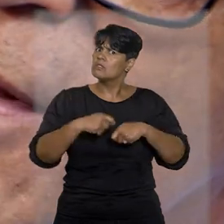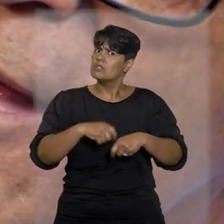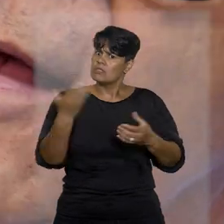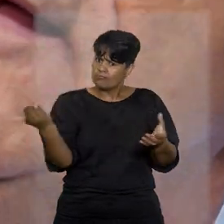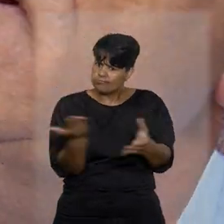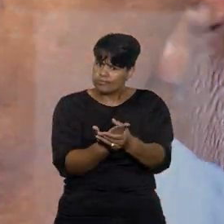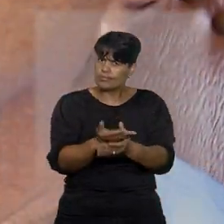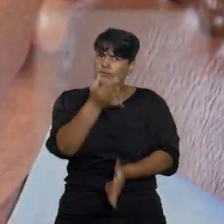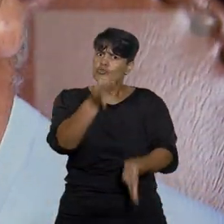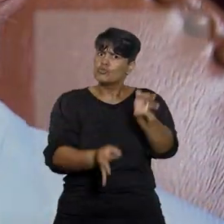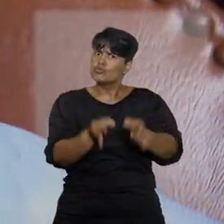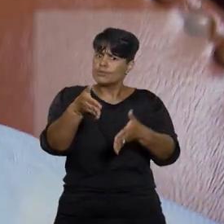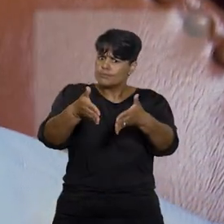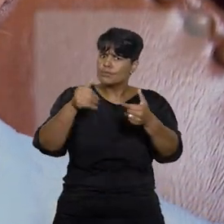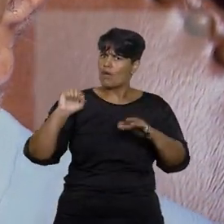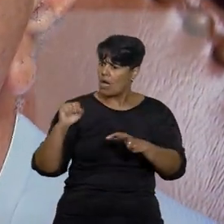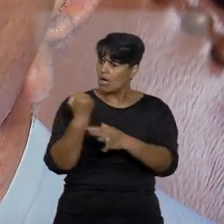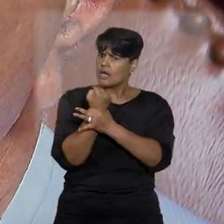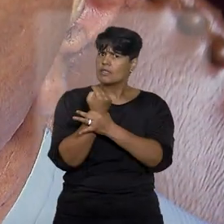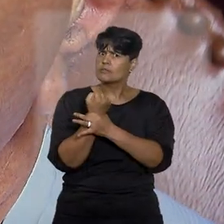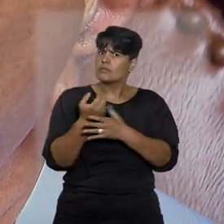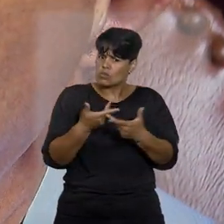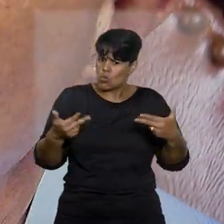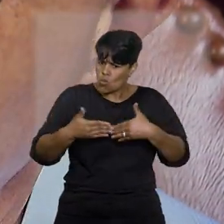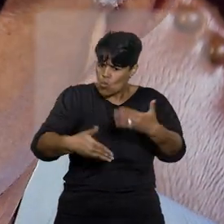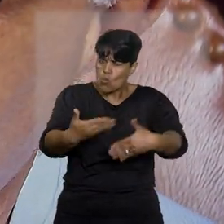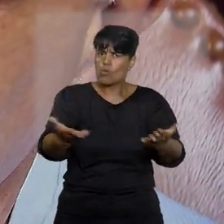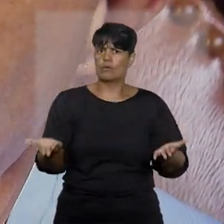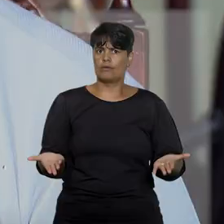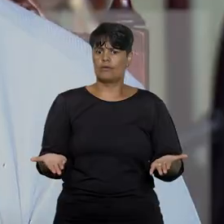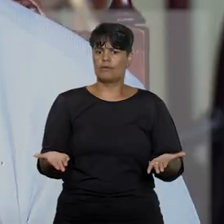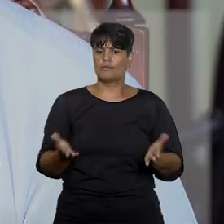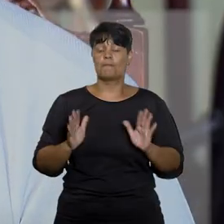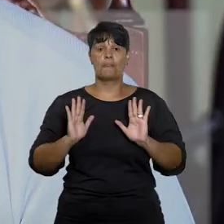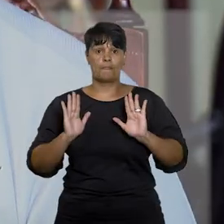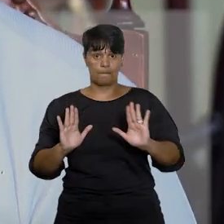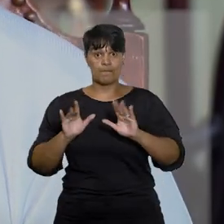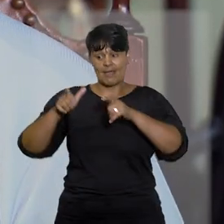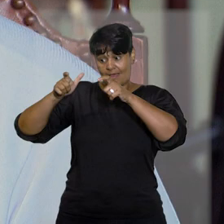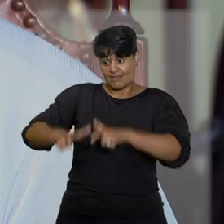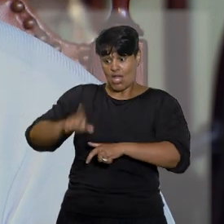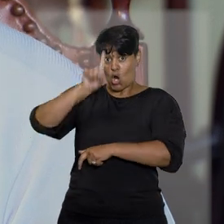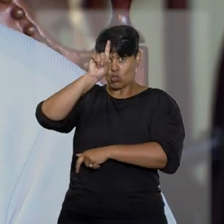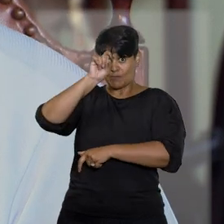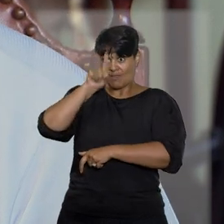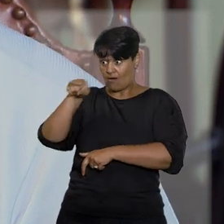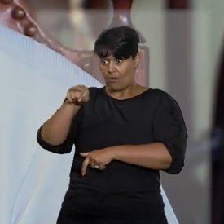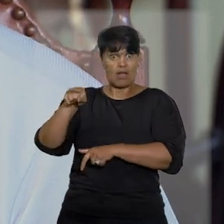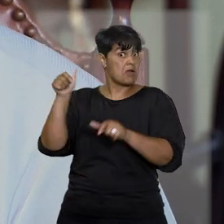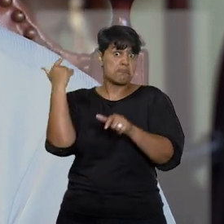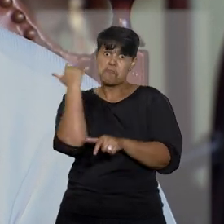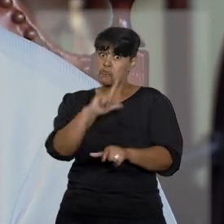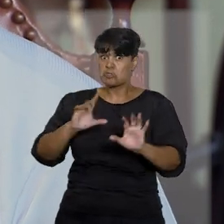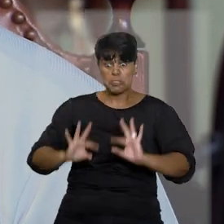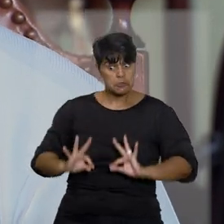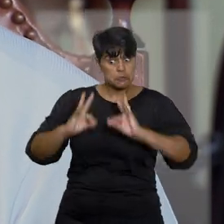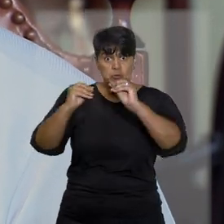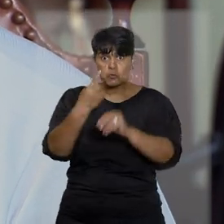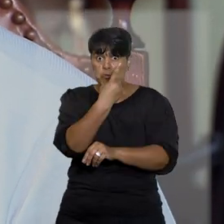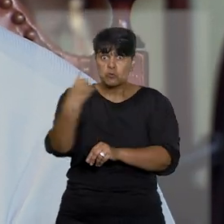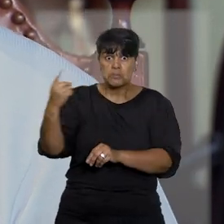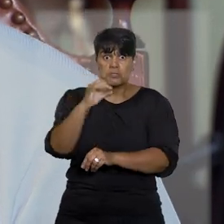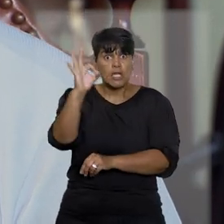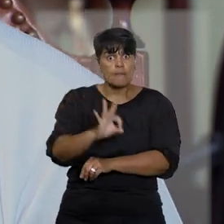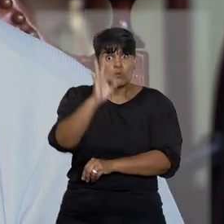para garantir algumas assistências médicas com o avançar da doença. No hospital você tem 100% de assistência de benefícios. Em